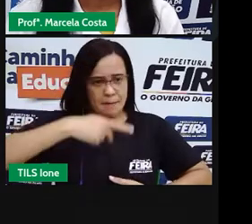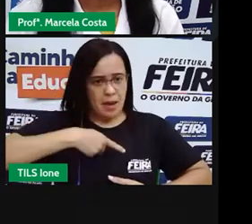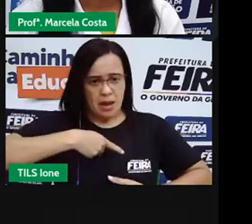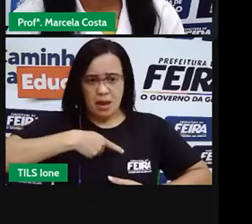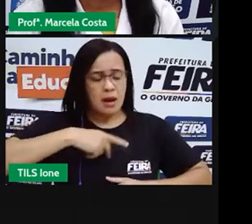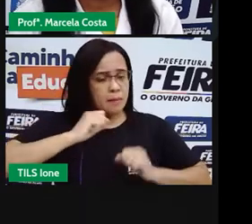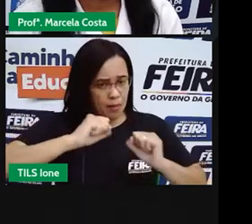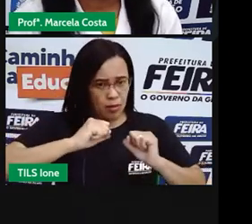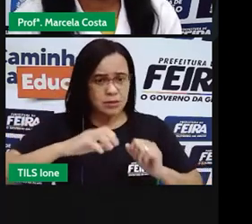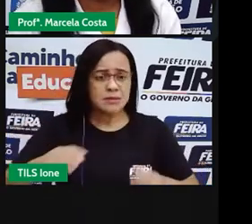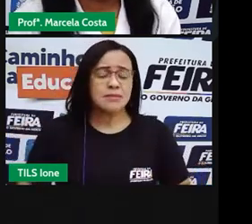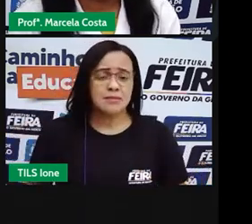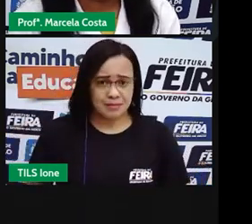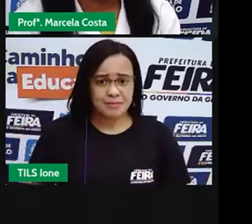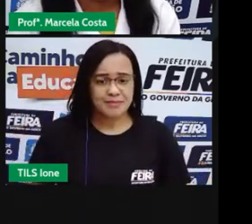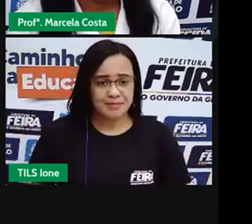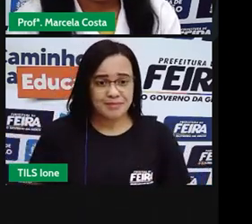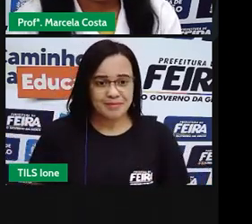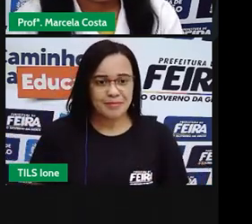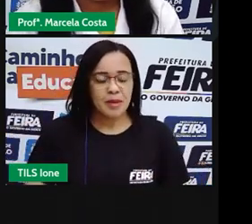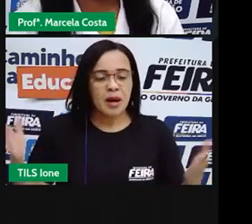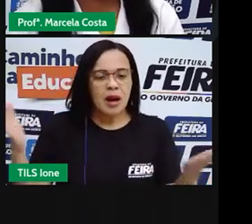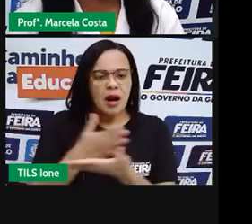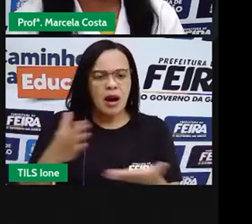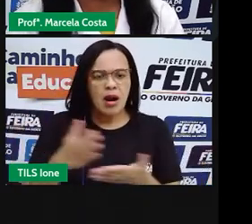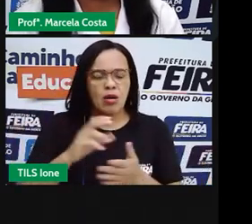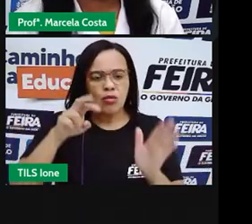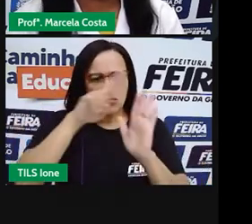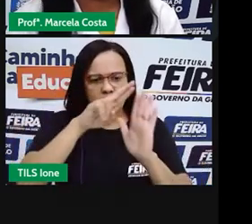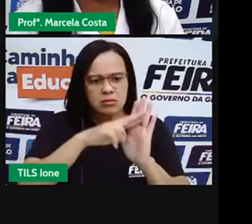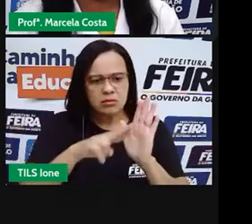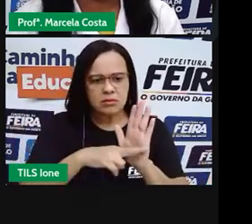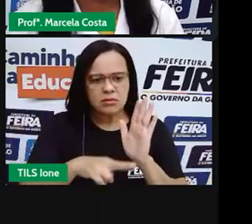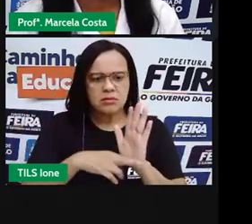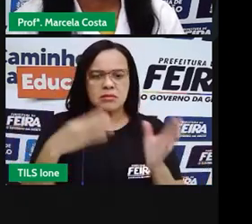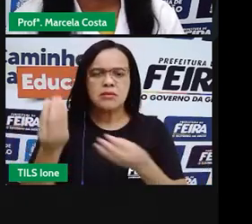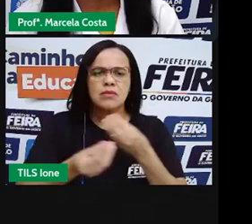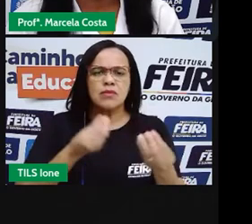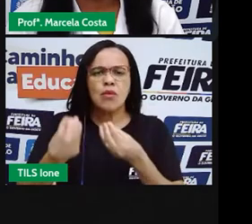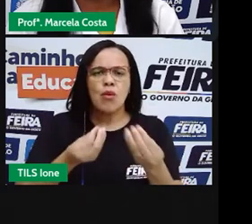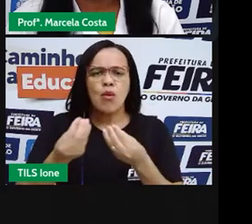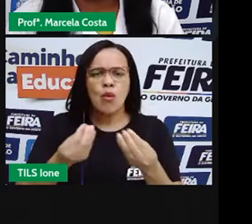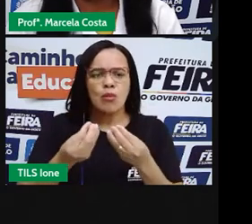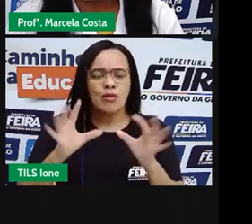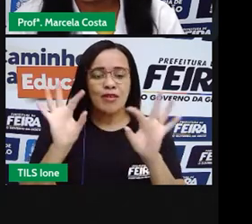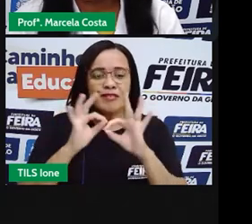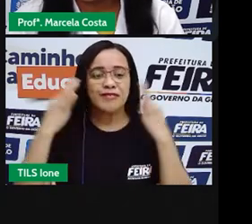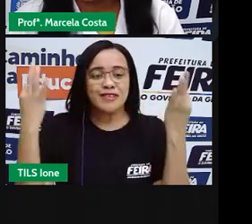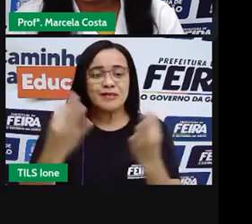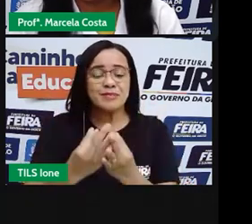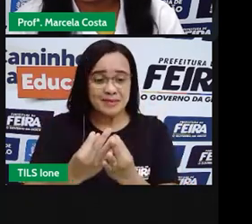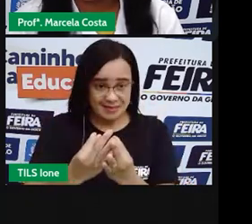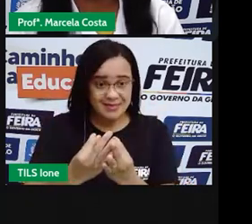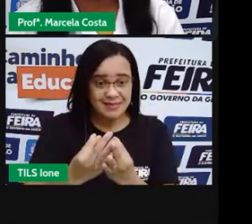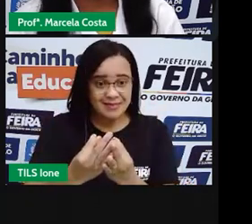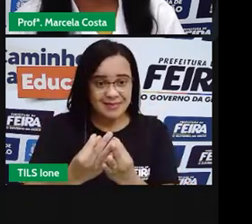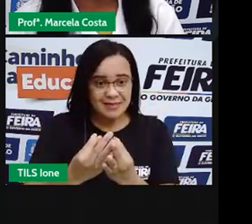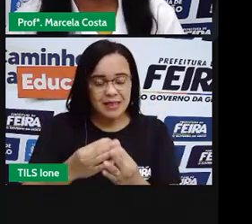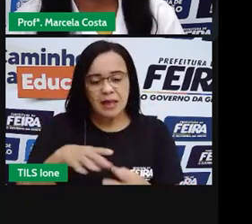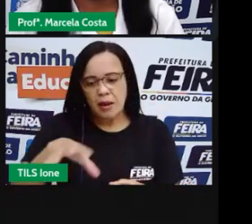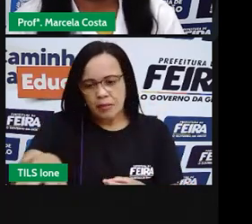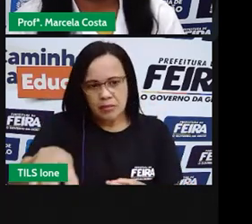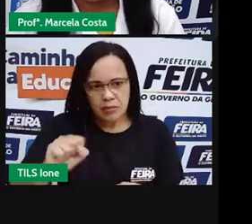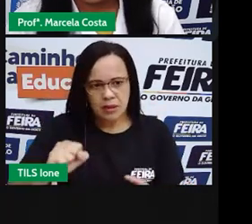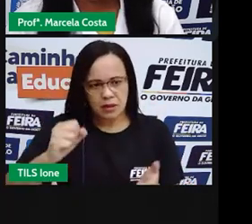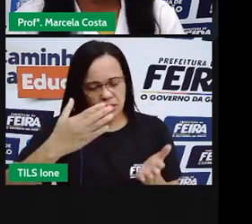Agora, a gente vai ver um outro regras de comunidade familiar e eu vou pedir para você pegar o seu caderno e